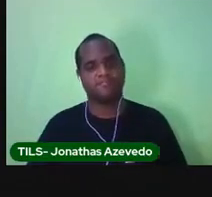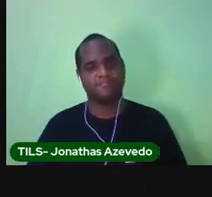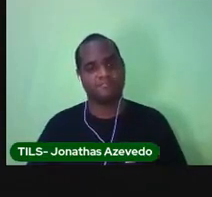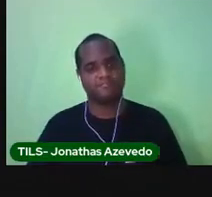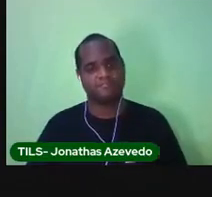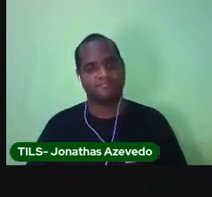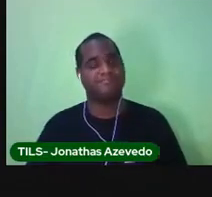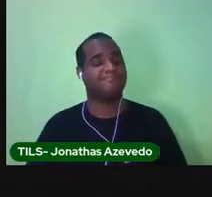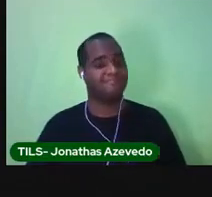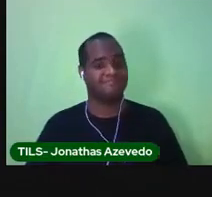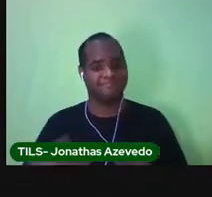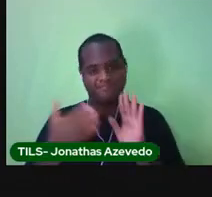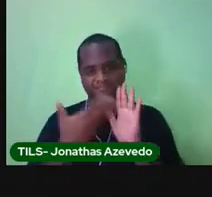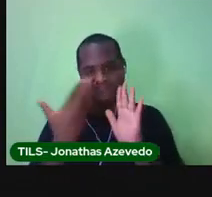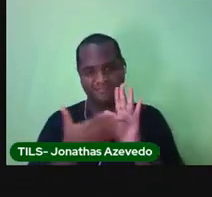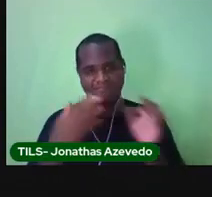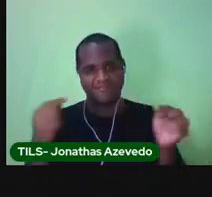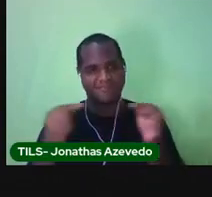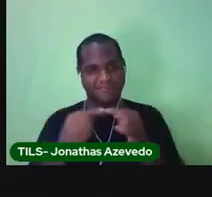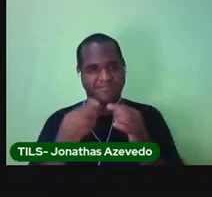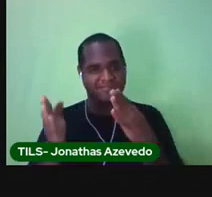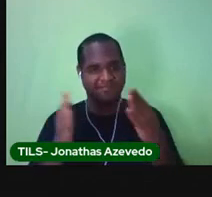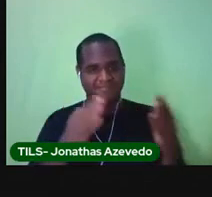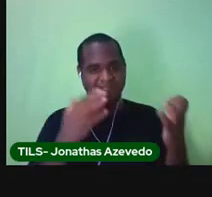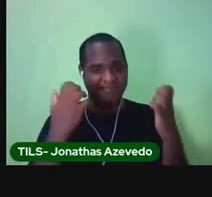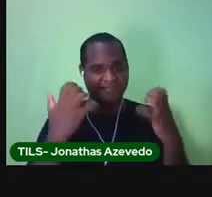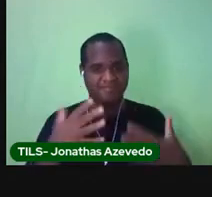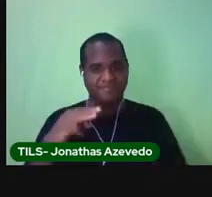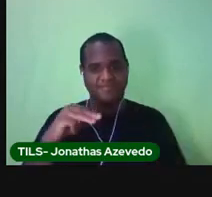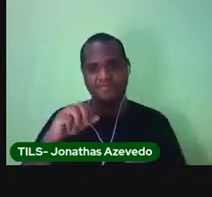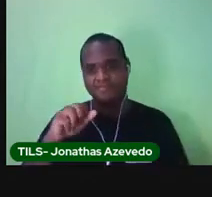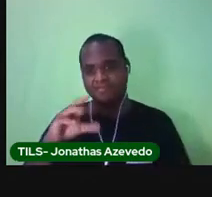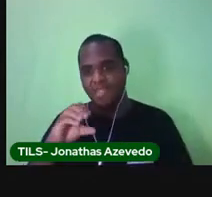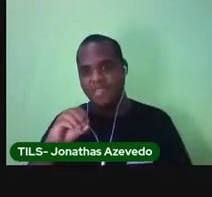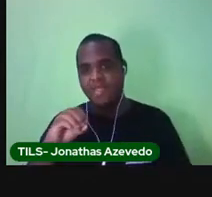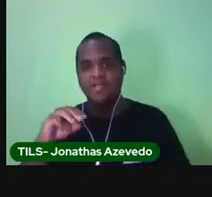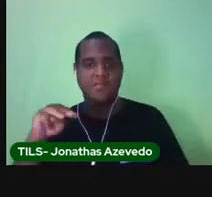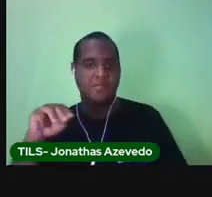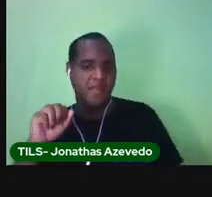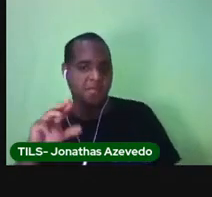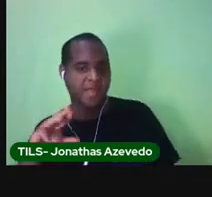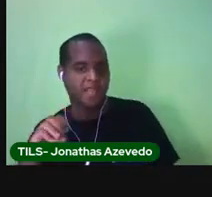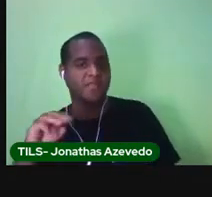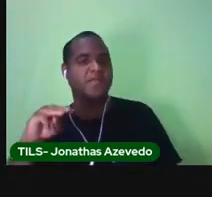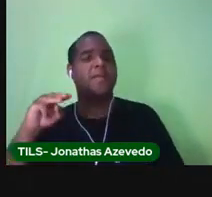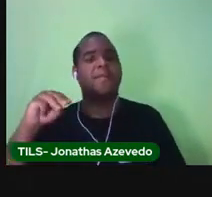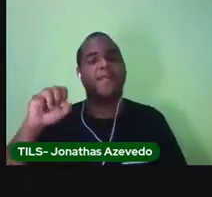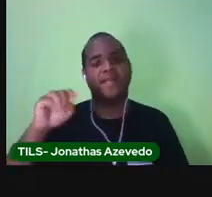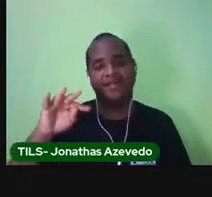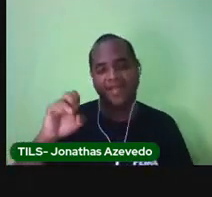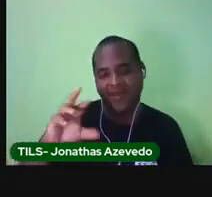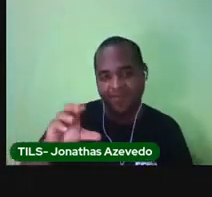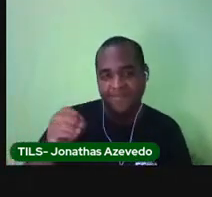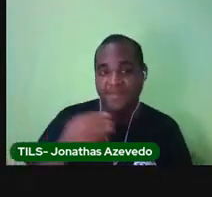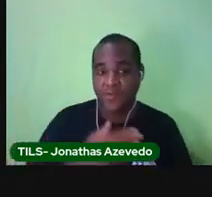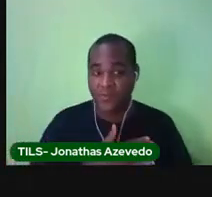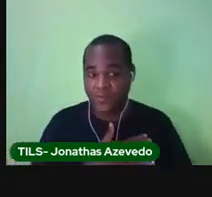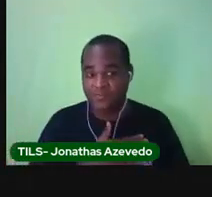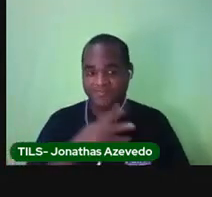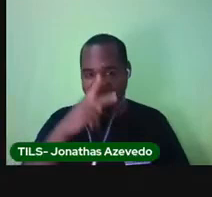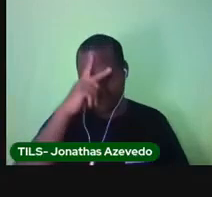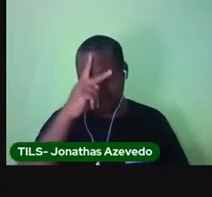Esse livro faz parte da série Marcelo Marmelo Martego. E aí, você gostou da história de Catapimba?